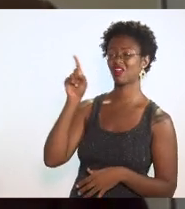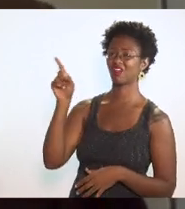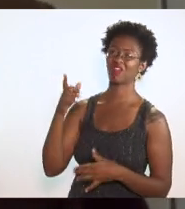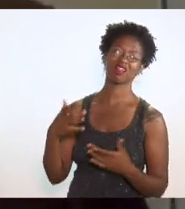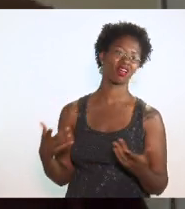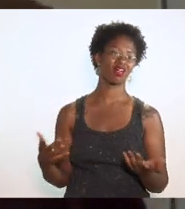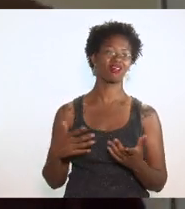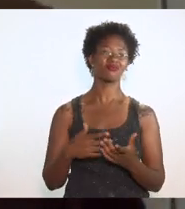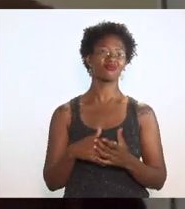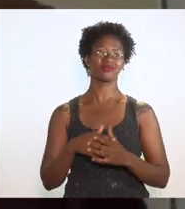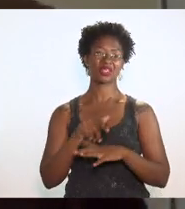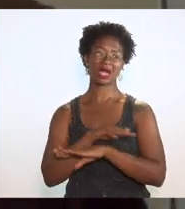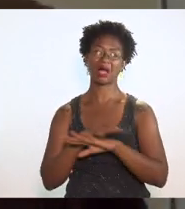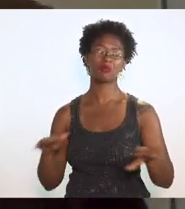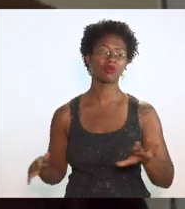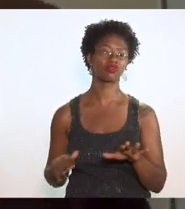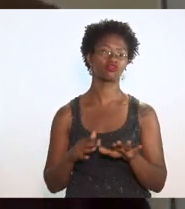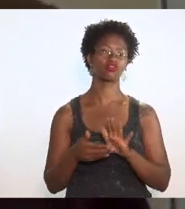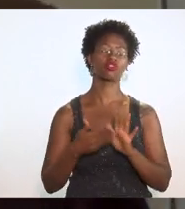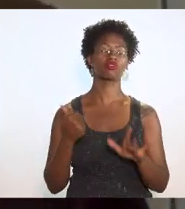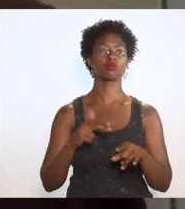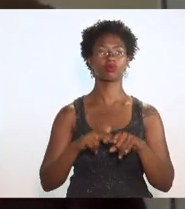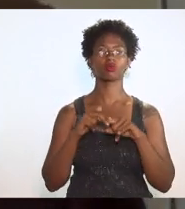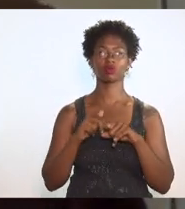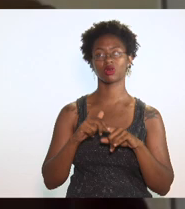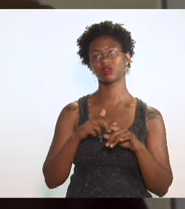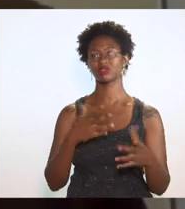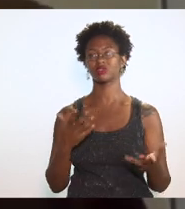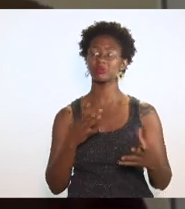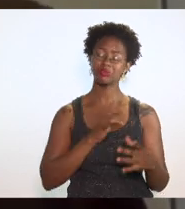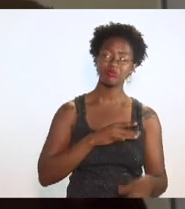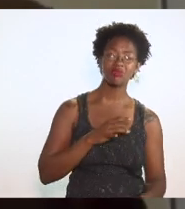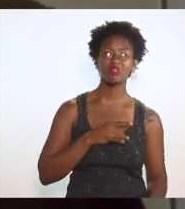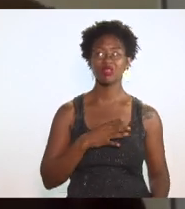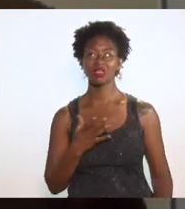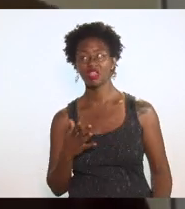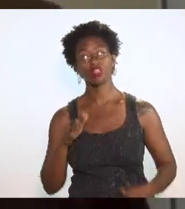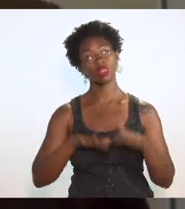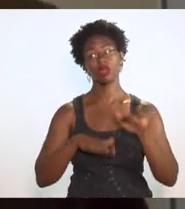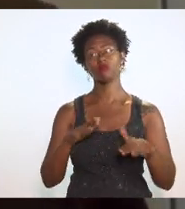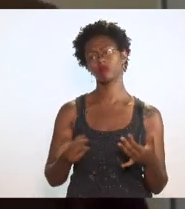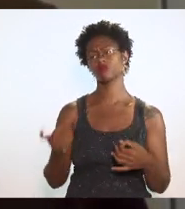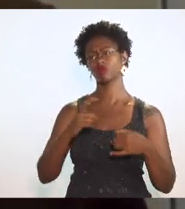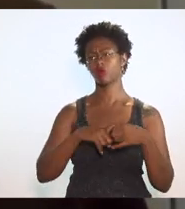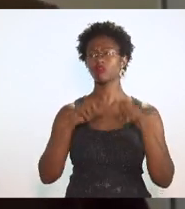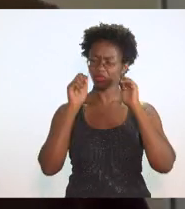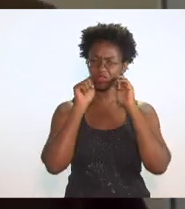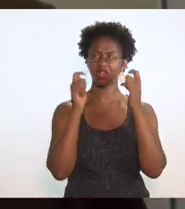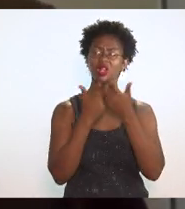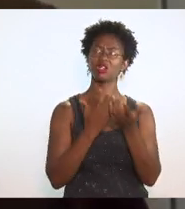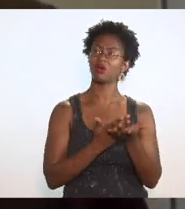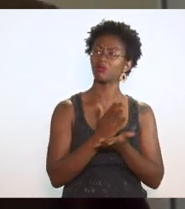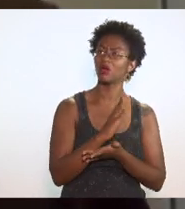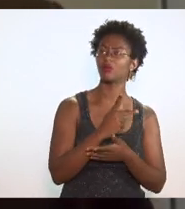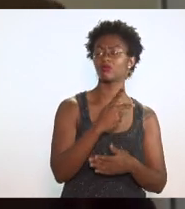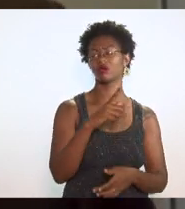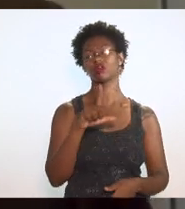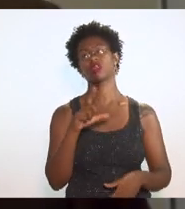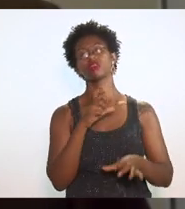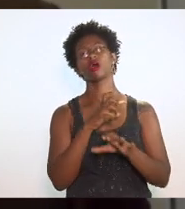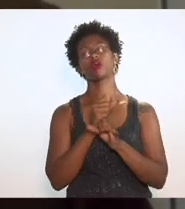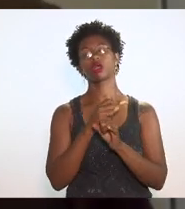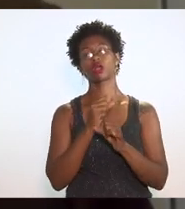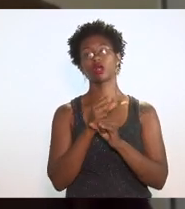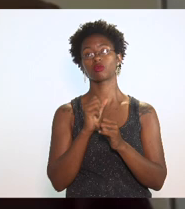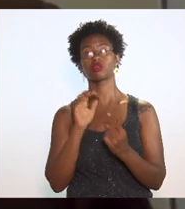impacto, o que por si só gera uma insegurança monstruosa. Ainda que essa decisão seja invertida, ou que a LERJ aprova um novo projeto de lei com esse cálculo, a